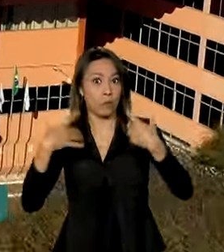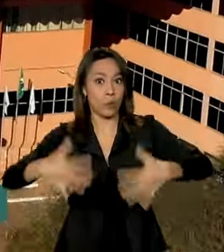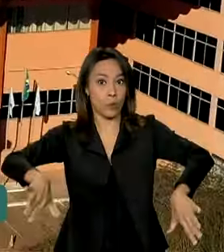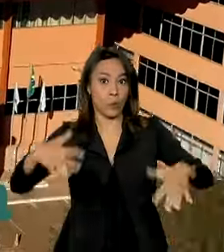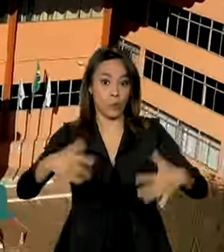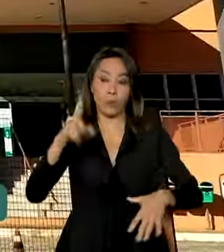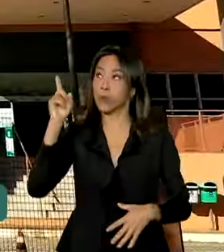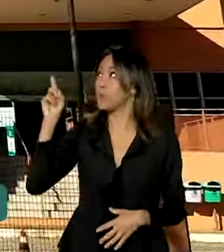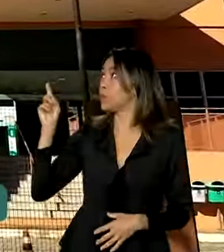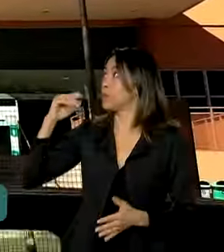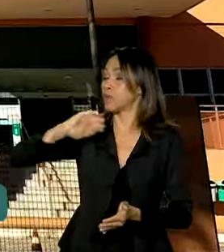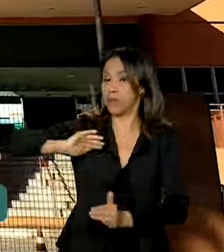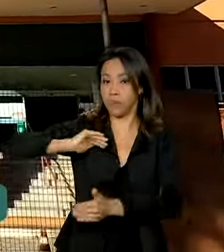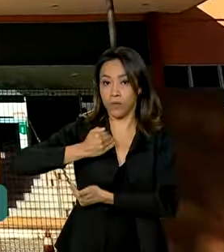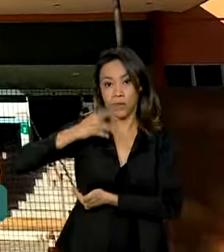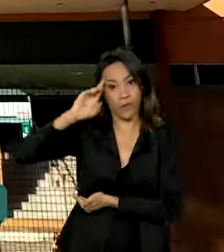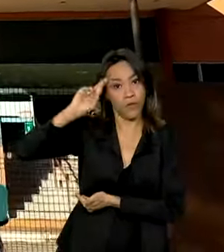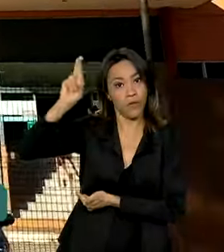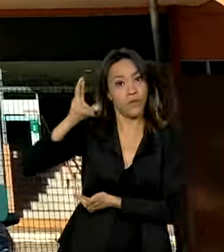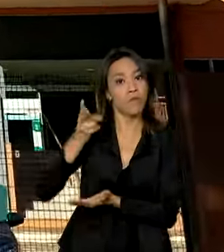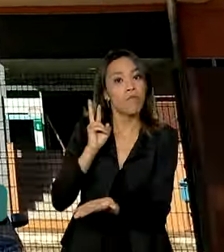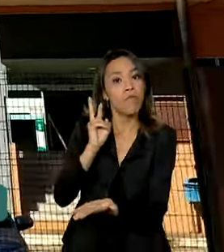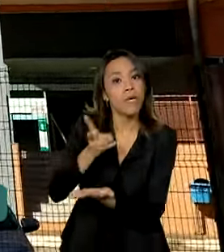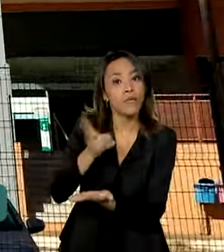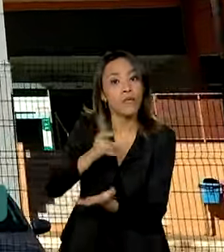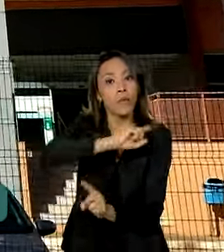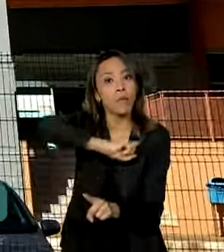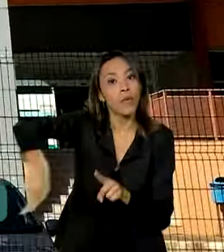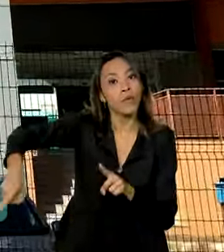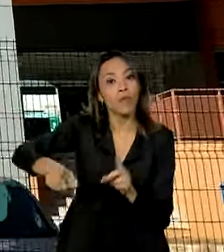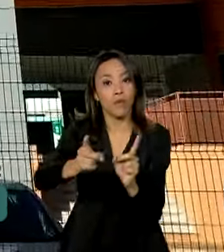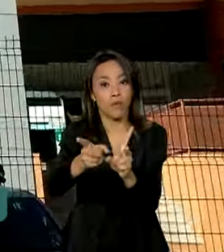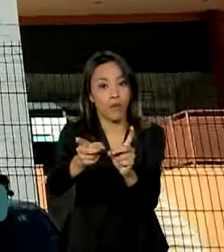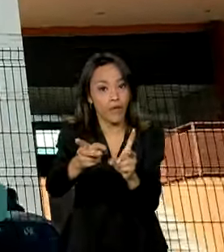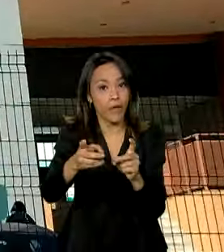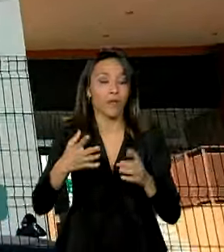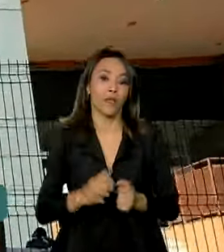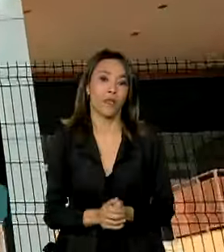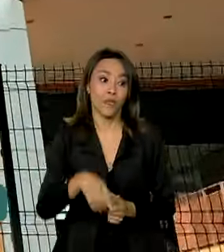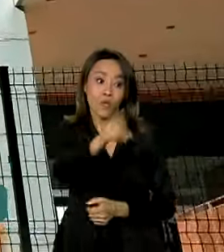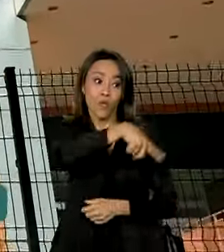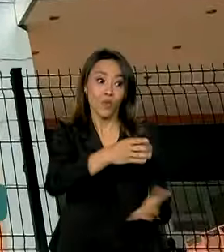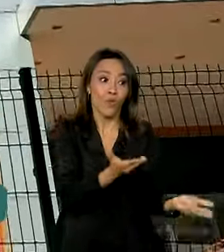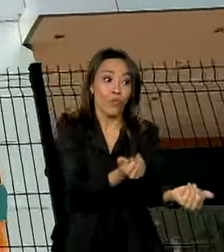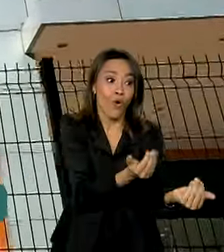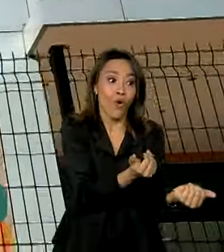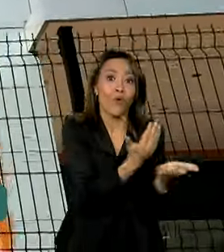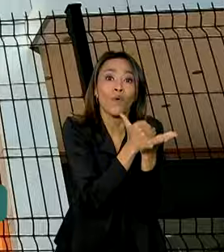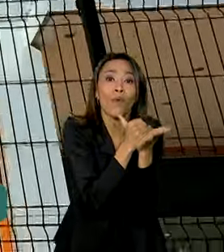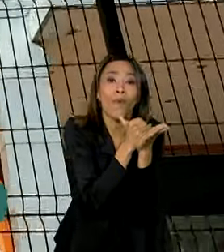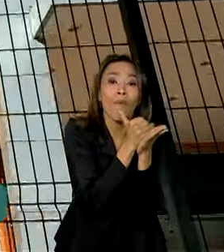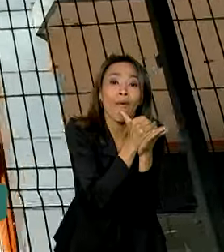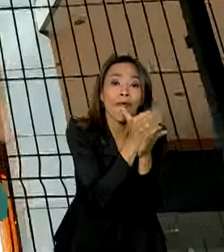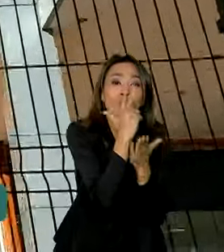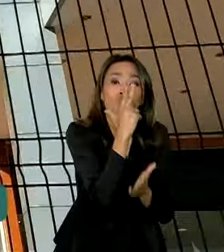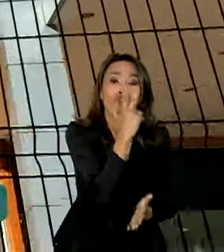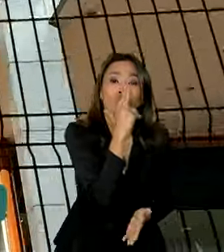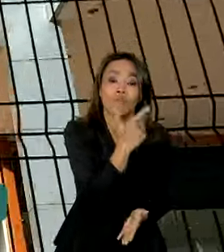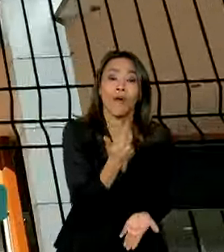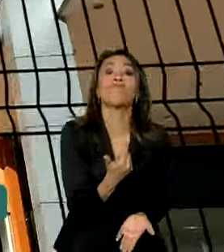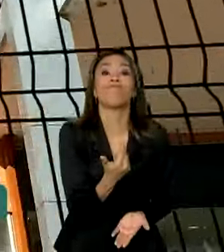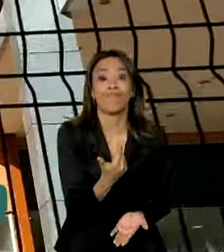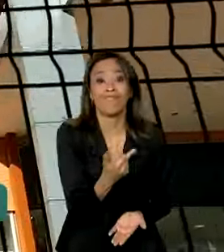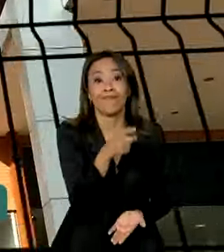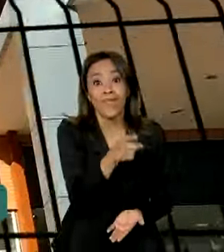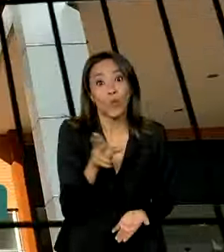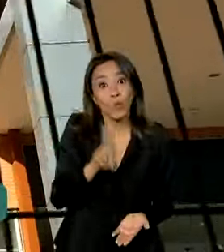diretores da Anvisa para manter a proibição, está o fato de os jovens iniciarem o hábito de fumar a partir